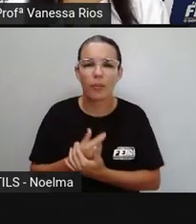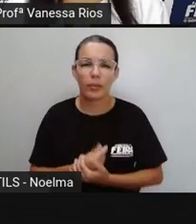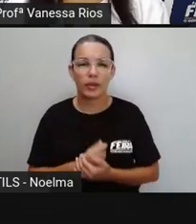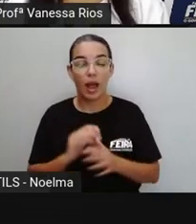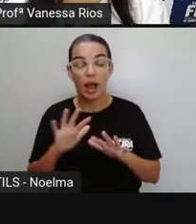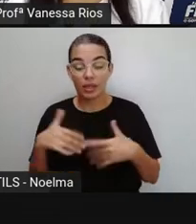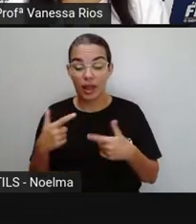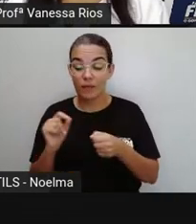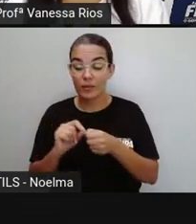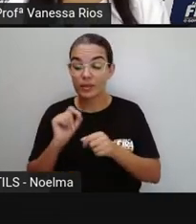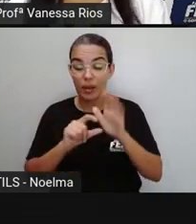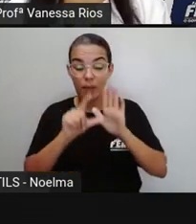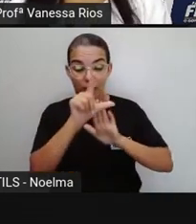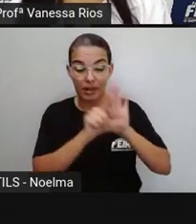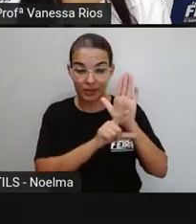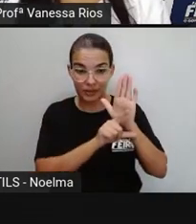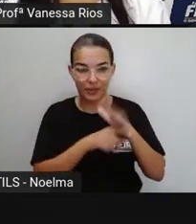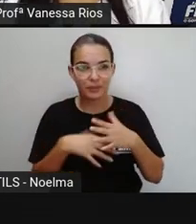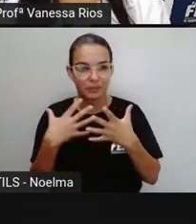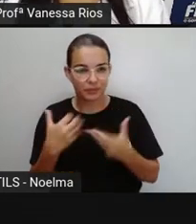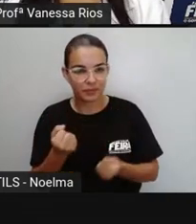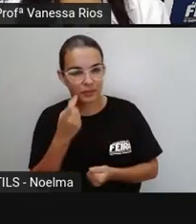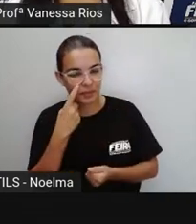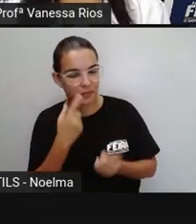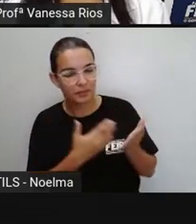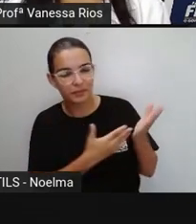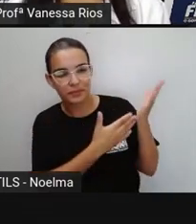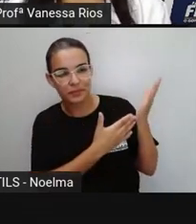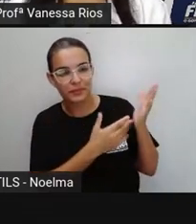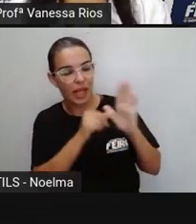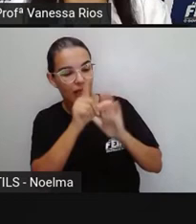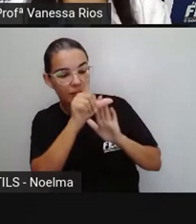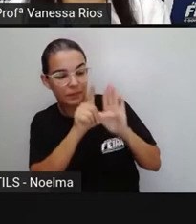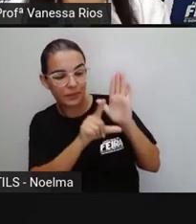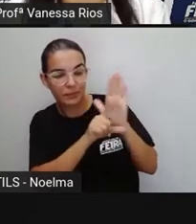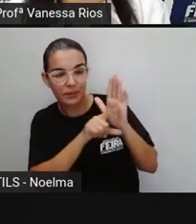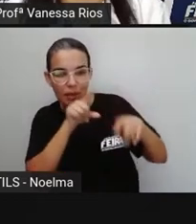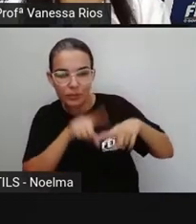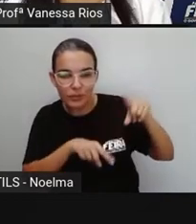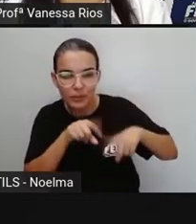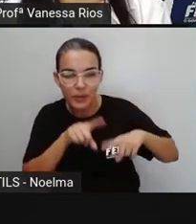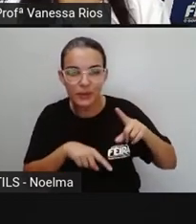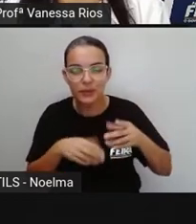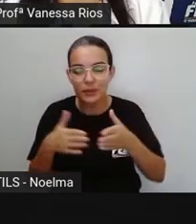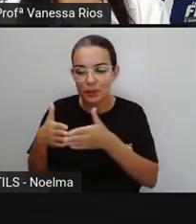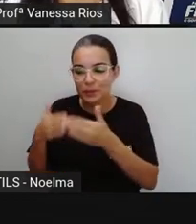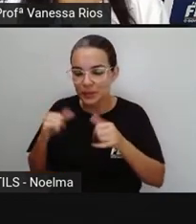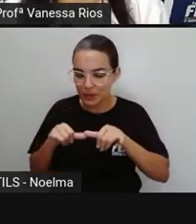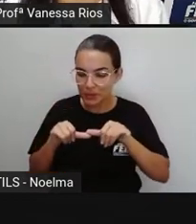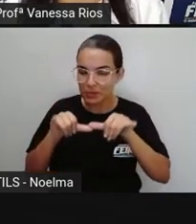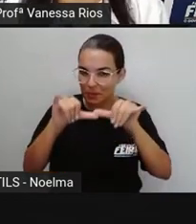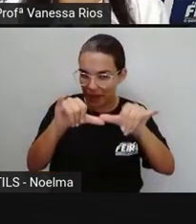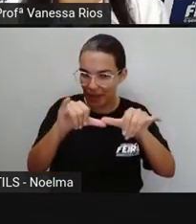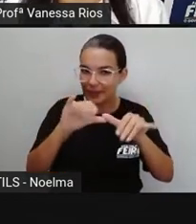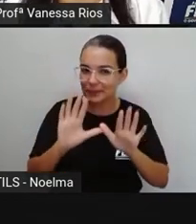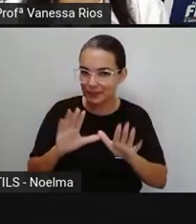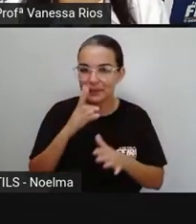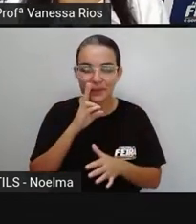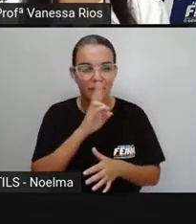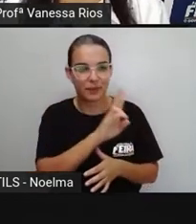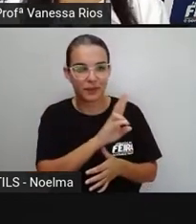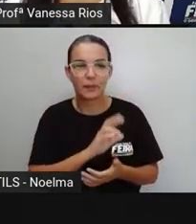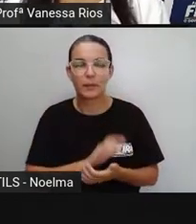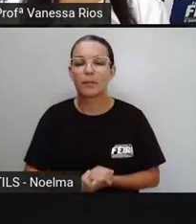fez uma lista. Então, a Pró vai mostrar a lista aí, né? Com os itens pedidos para que se comprasse no supermercado.